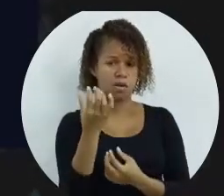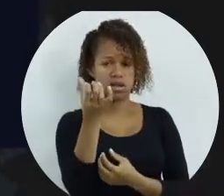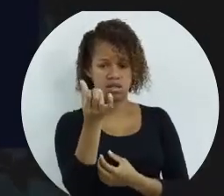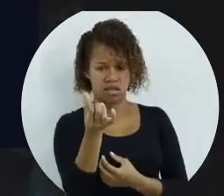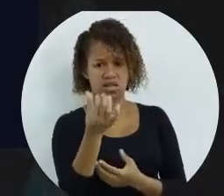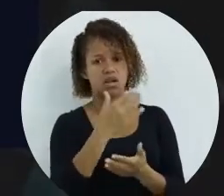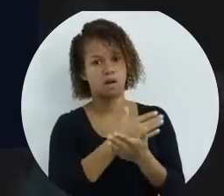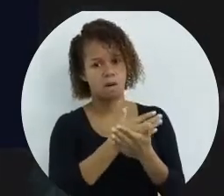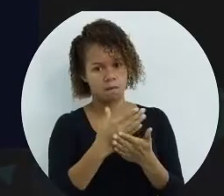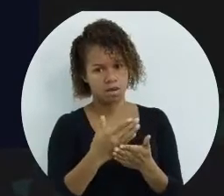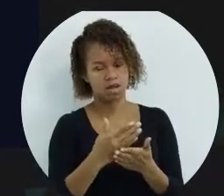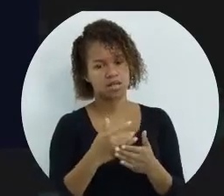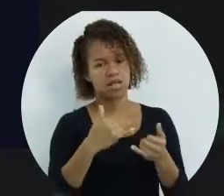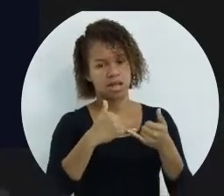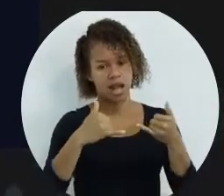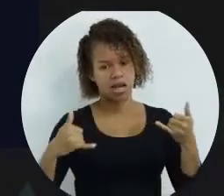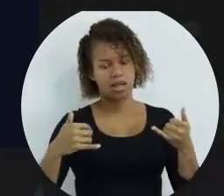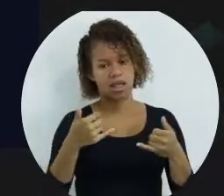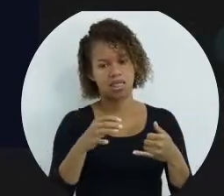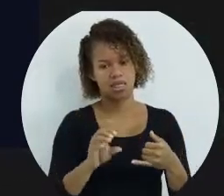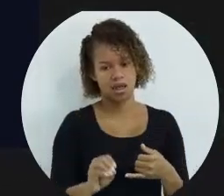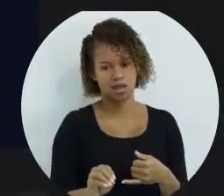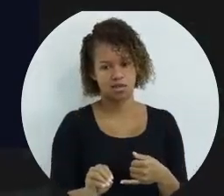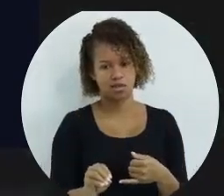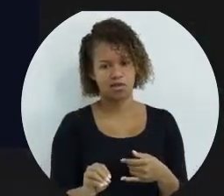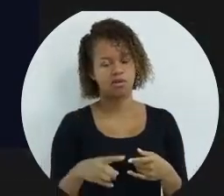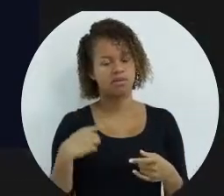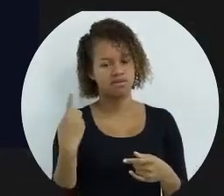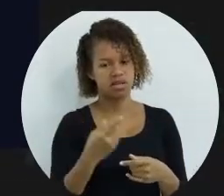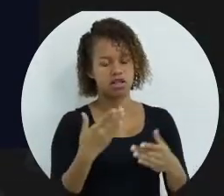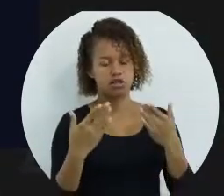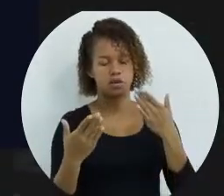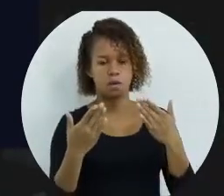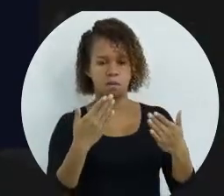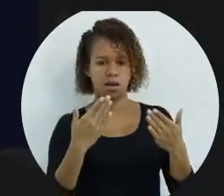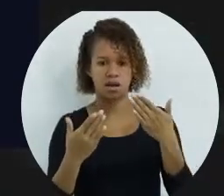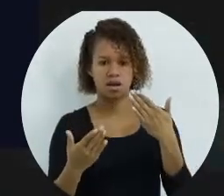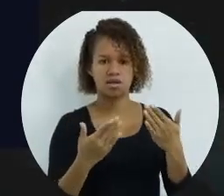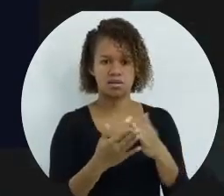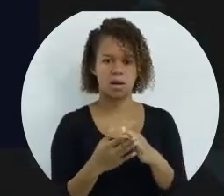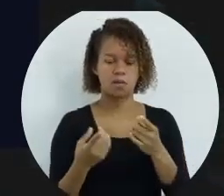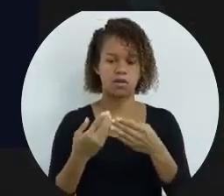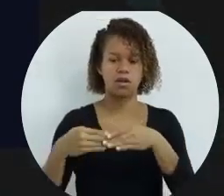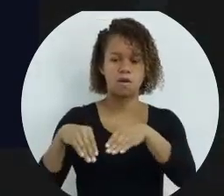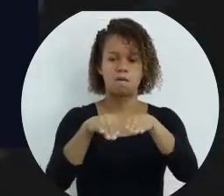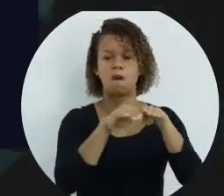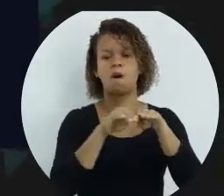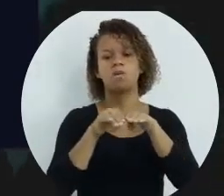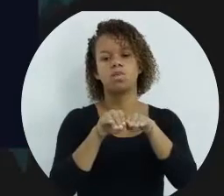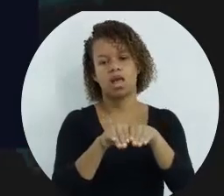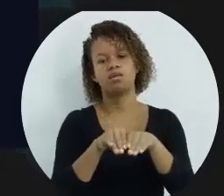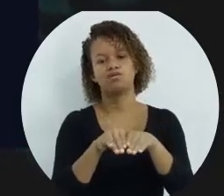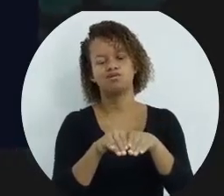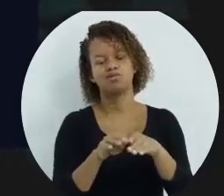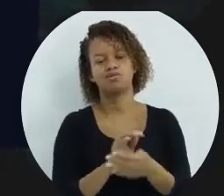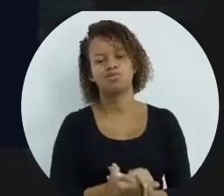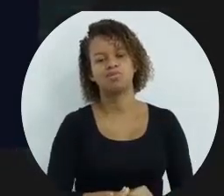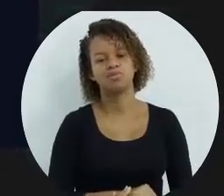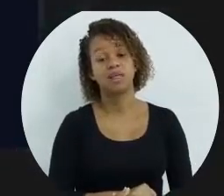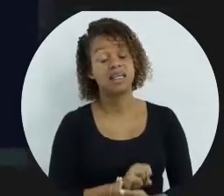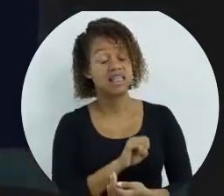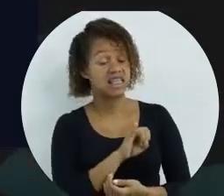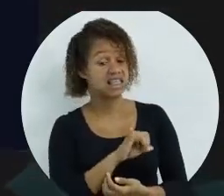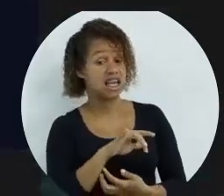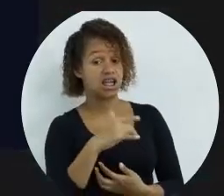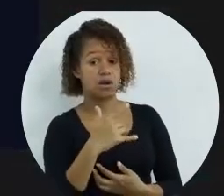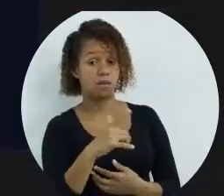6, ele começa da linha 10. Então, ele vai fazer essas comparações de igualdade e colocar. Se ele